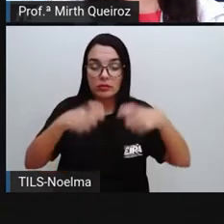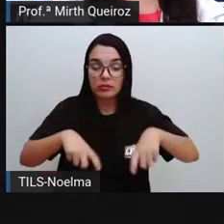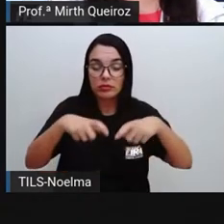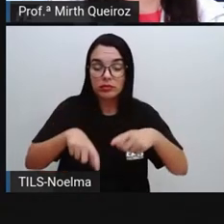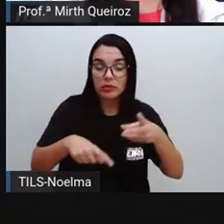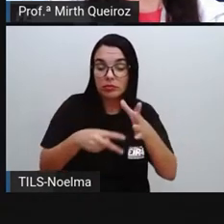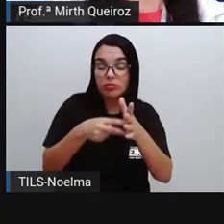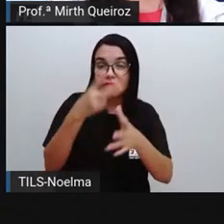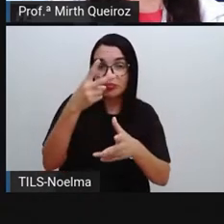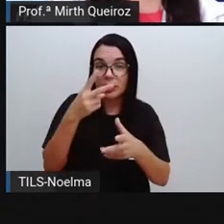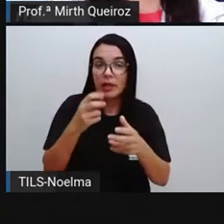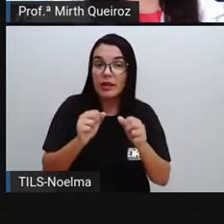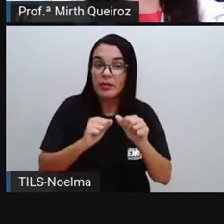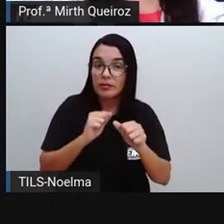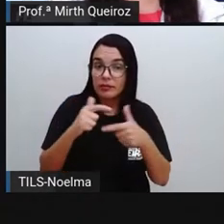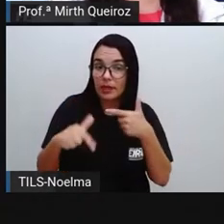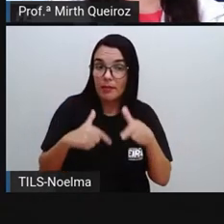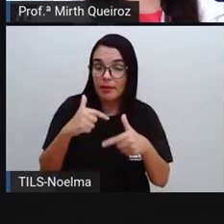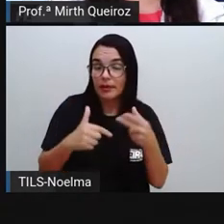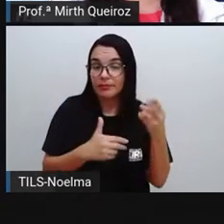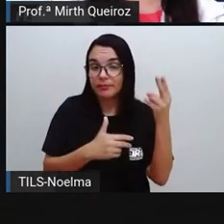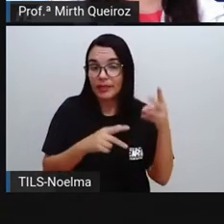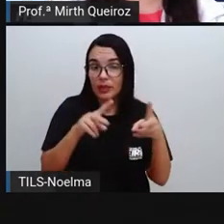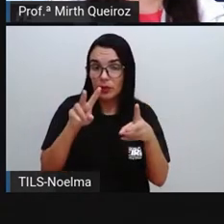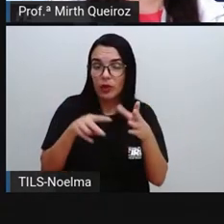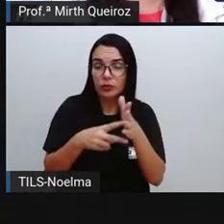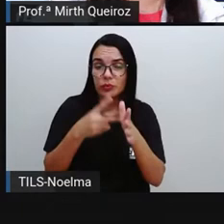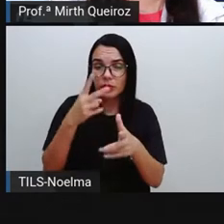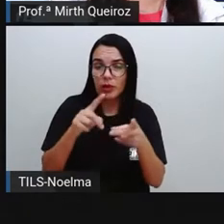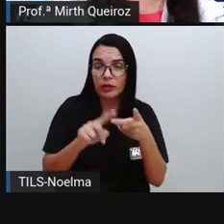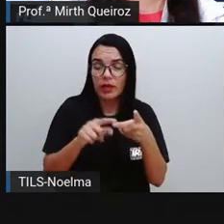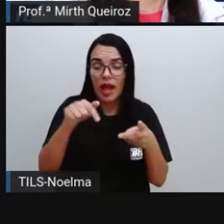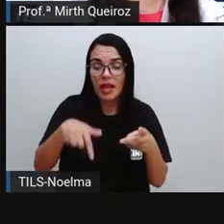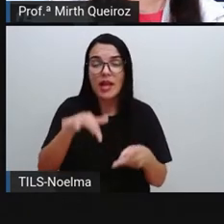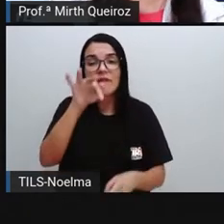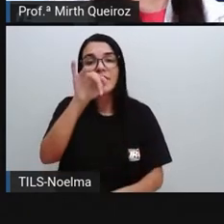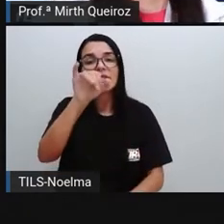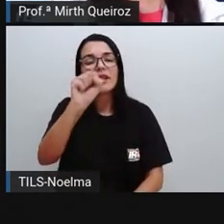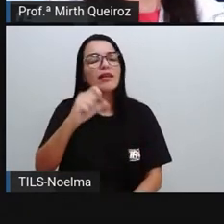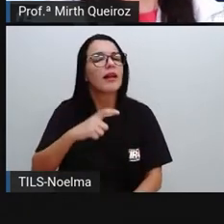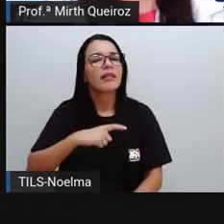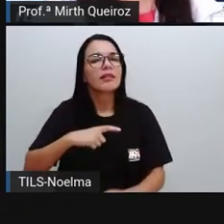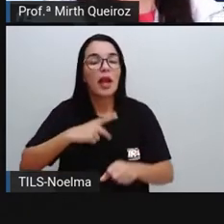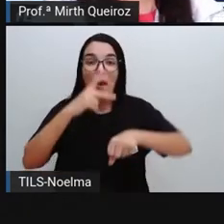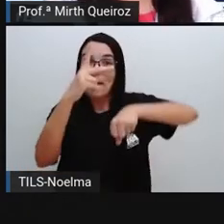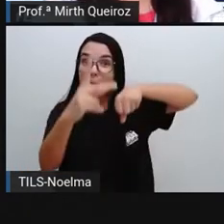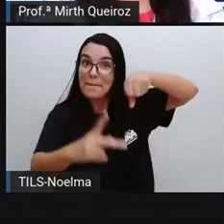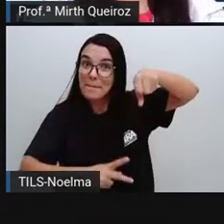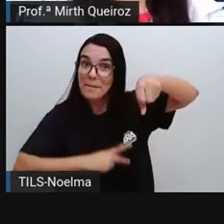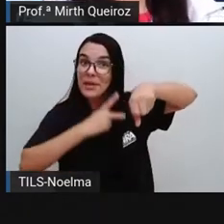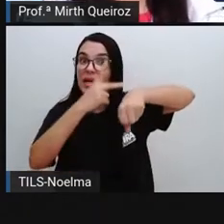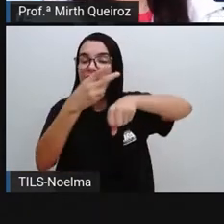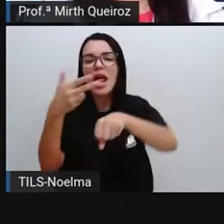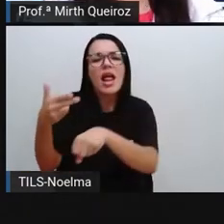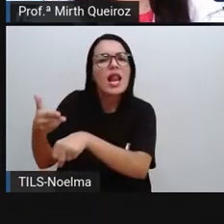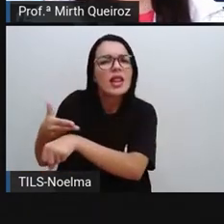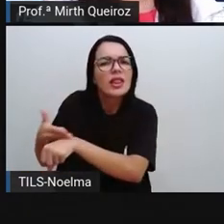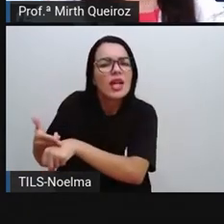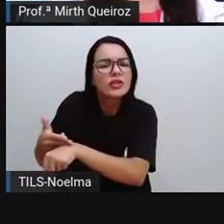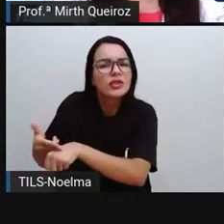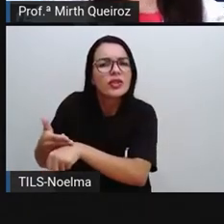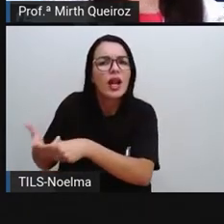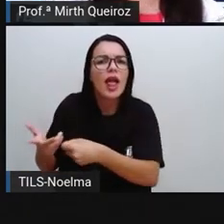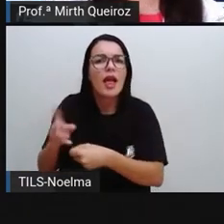secundário. No setor secundário, por exemplo, nós temos em Feira de Santana, a Pirelli, a Nestlé também,